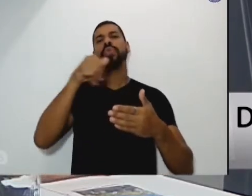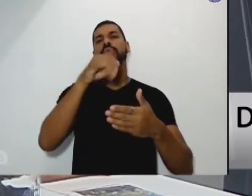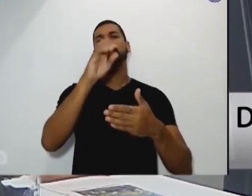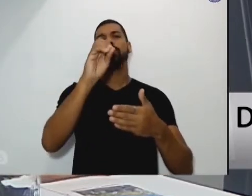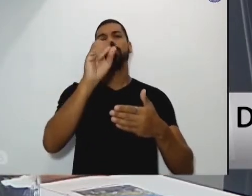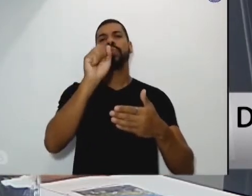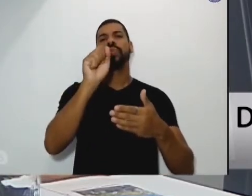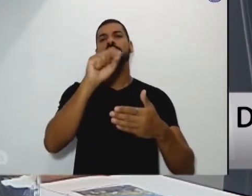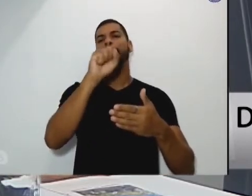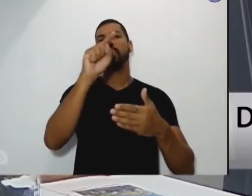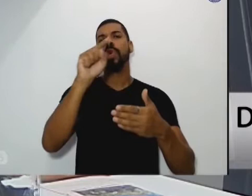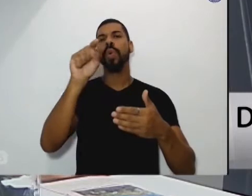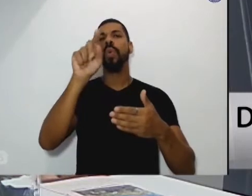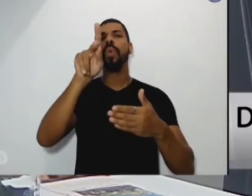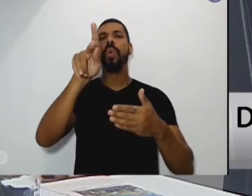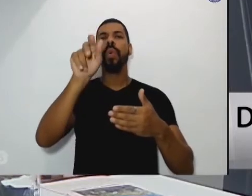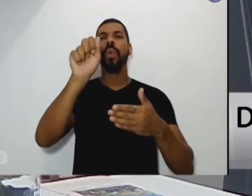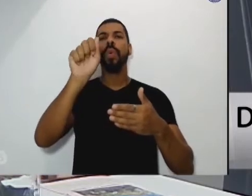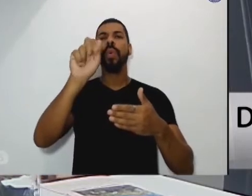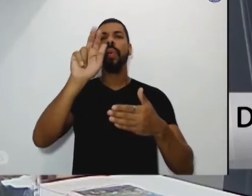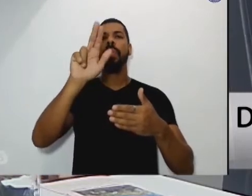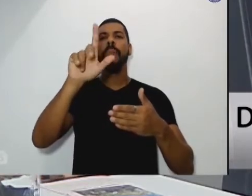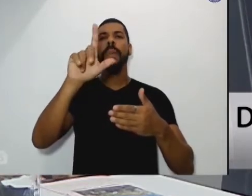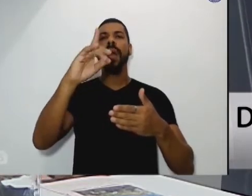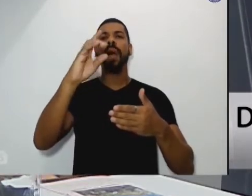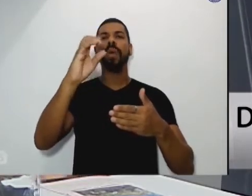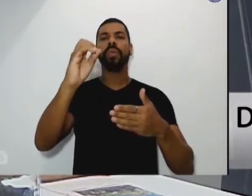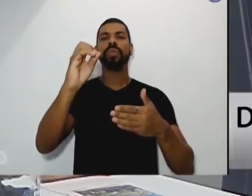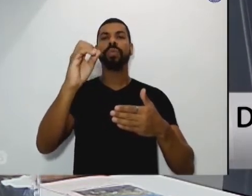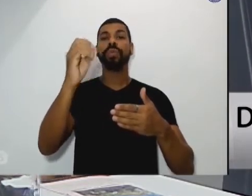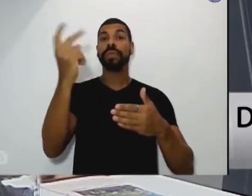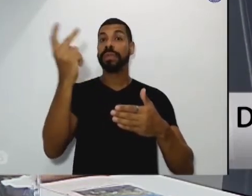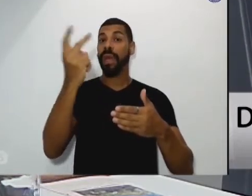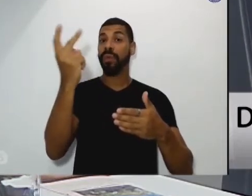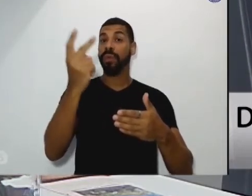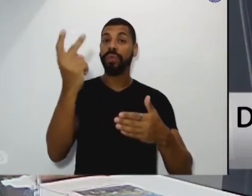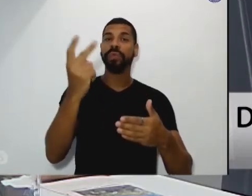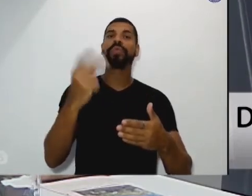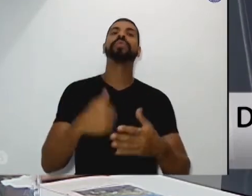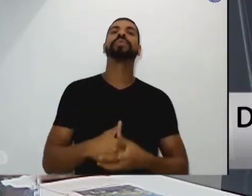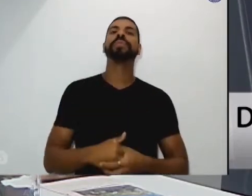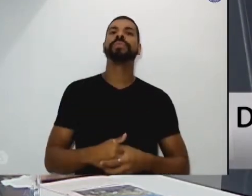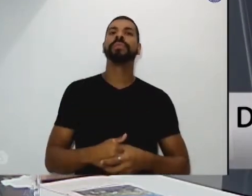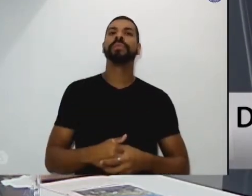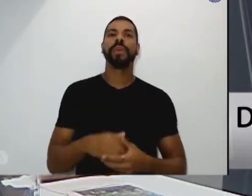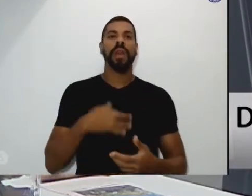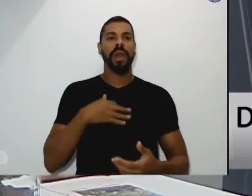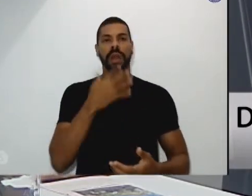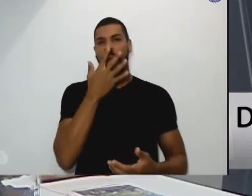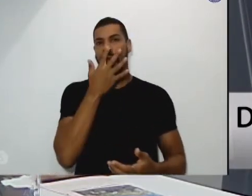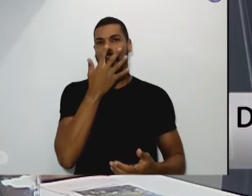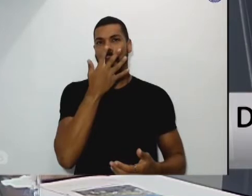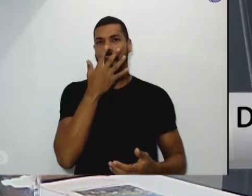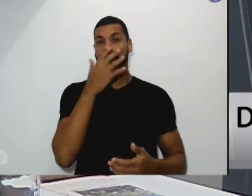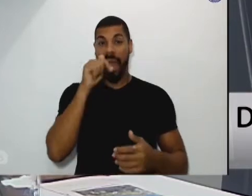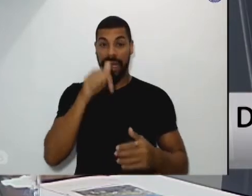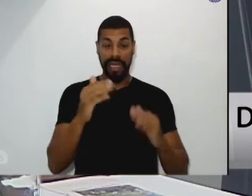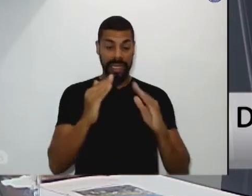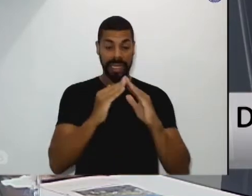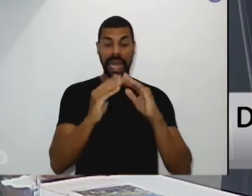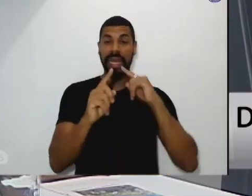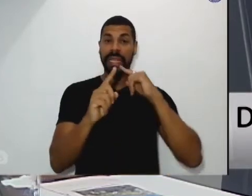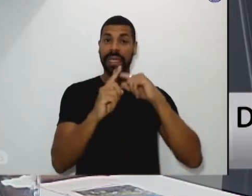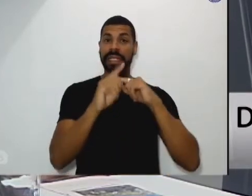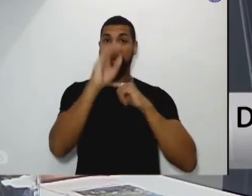faziam uma carta semelhante a essa eu fico admirado que ainda dentro da nossa igreja católica haja